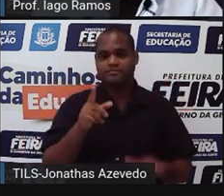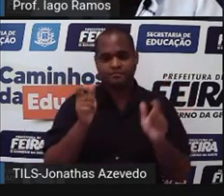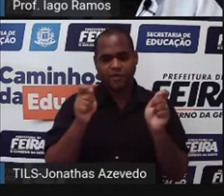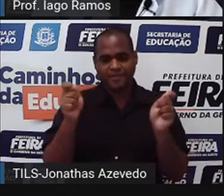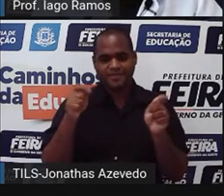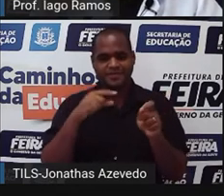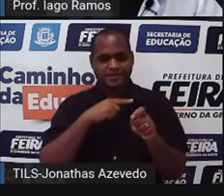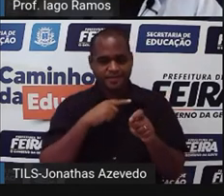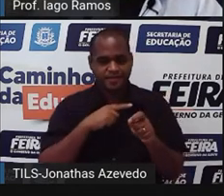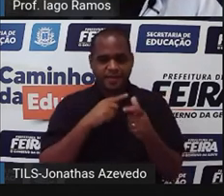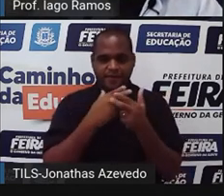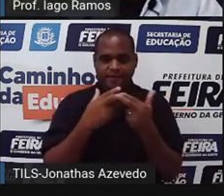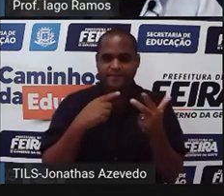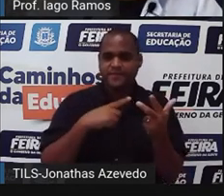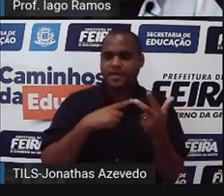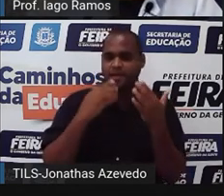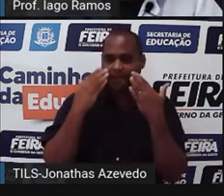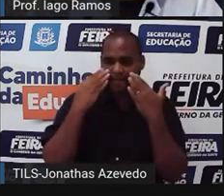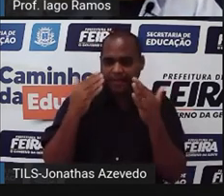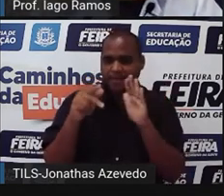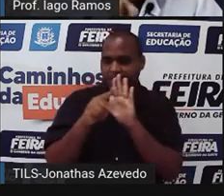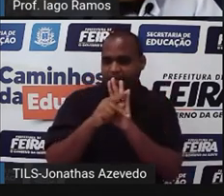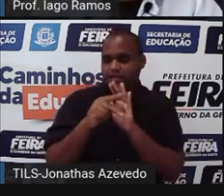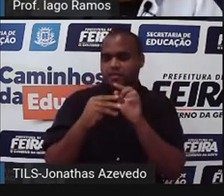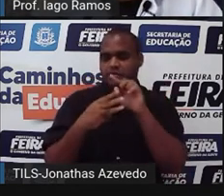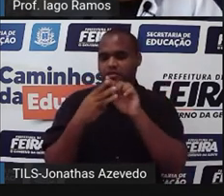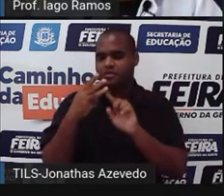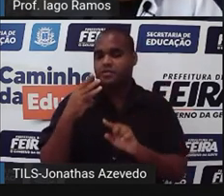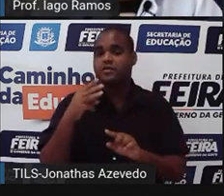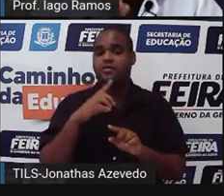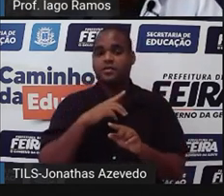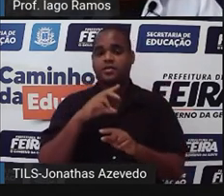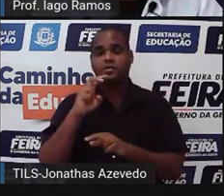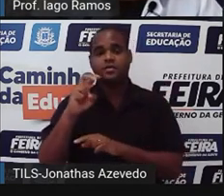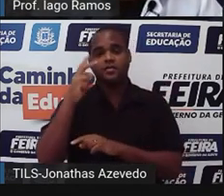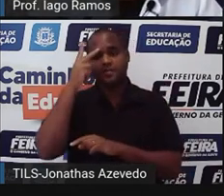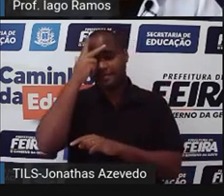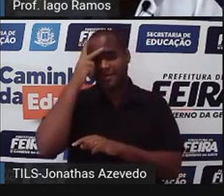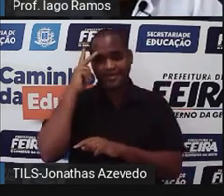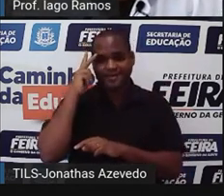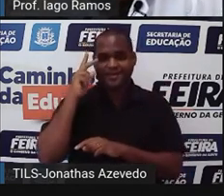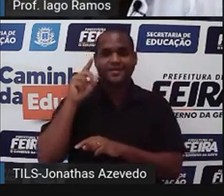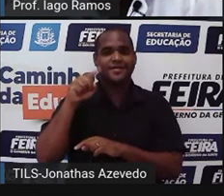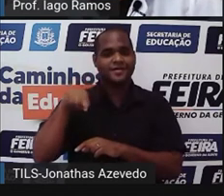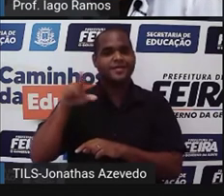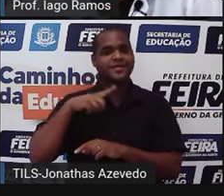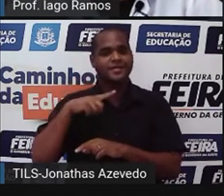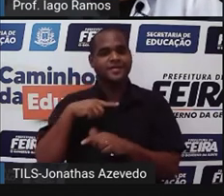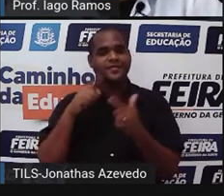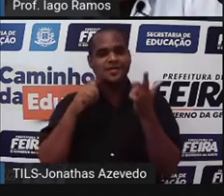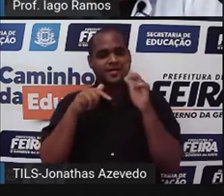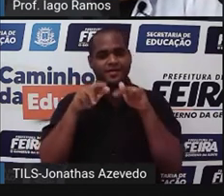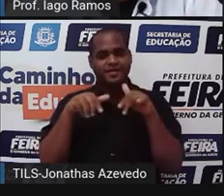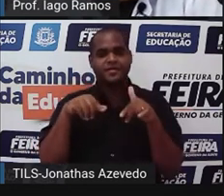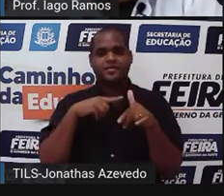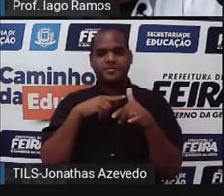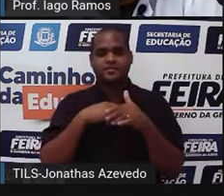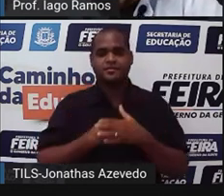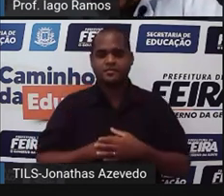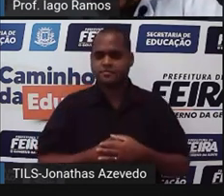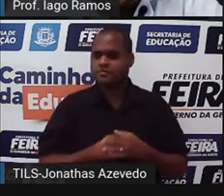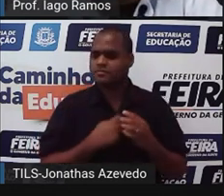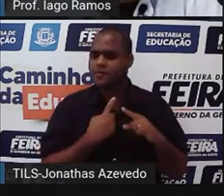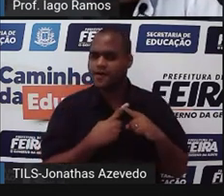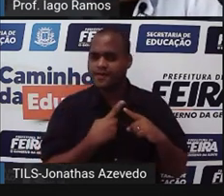espaço que vai fazer parte dos três pra colocar essas cinco pessoas. E o espaço é esse que eu tô pintando. Por quê,